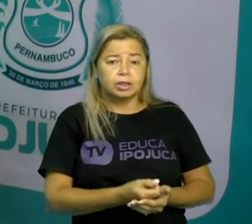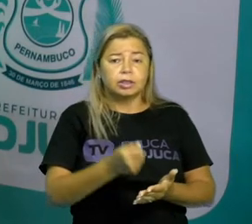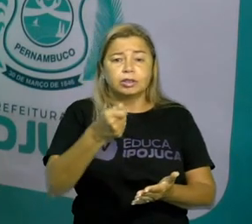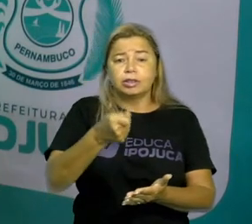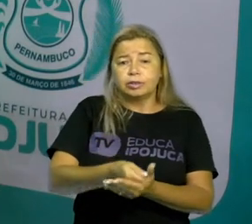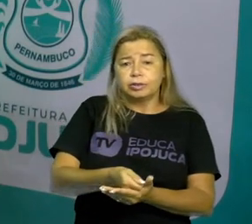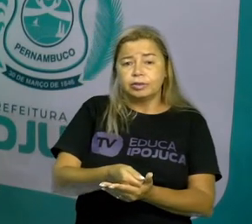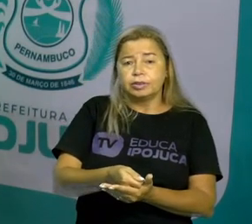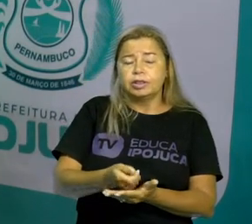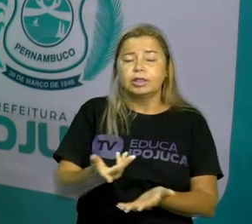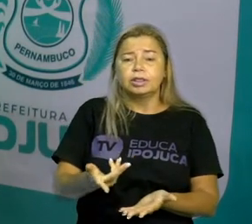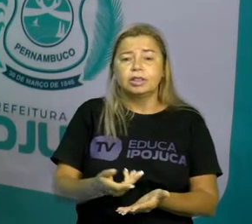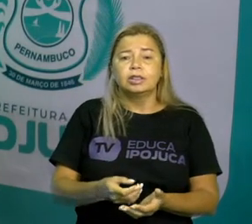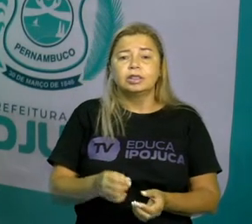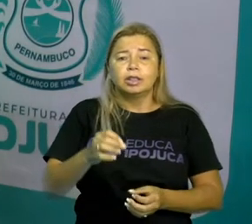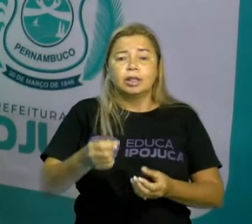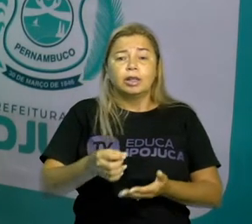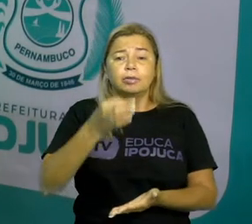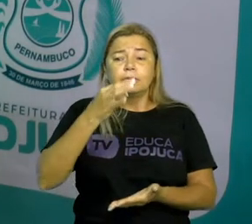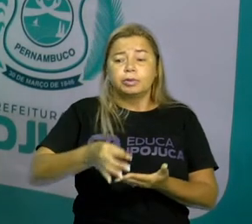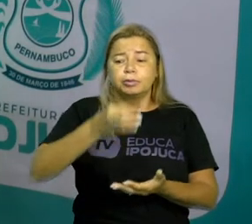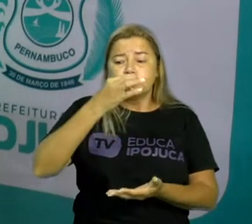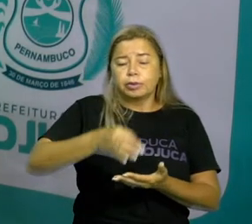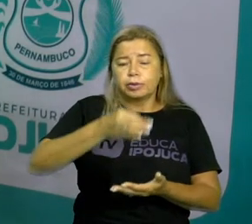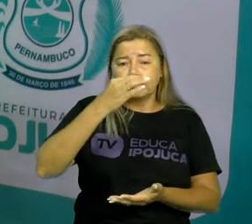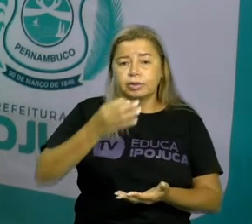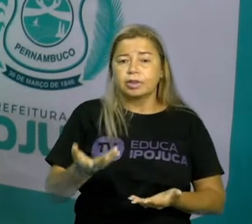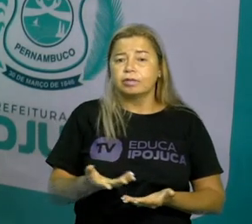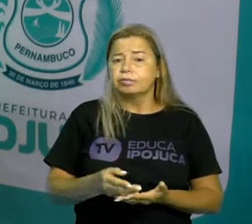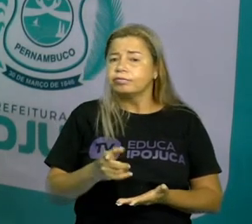presente É passado É futuro Pensa aí